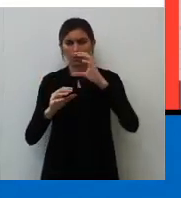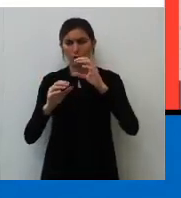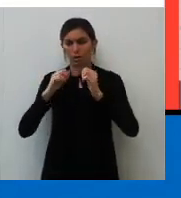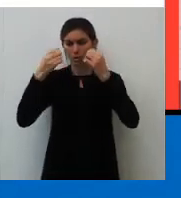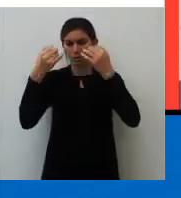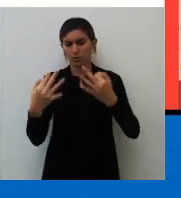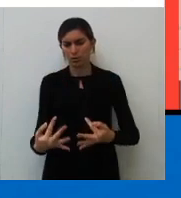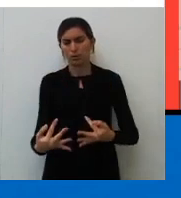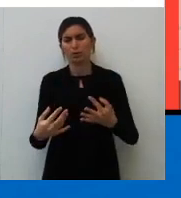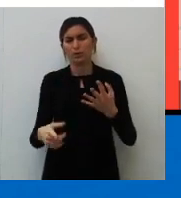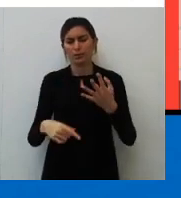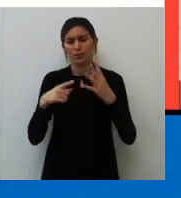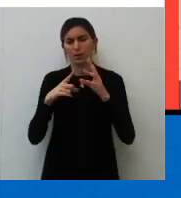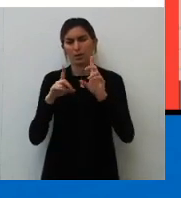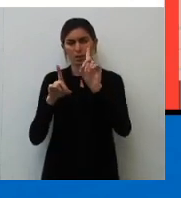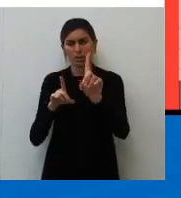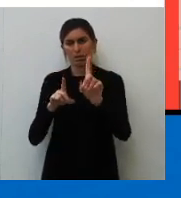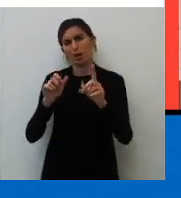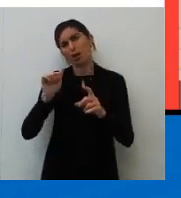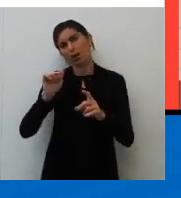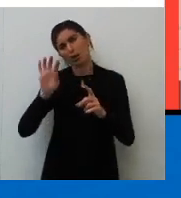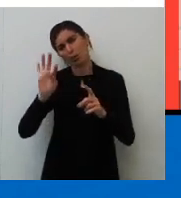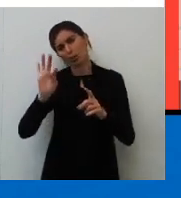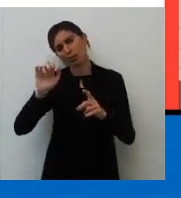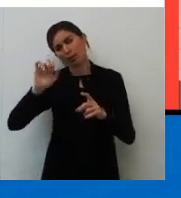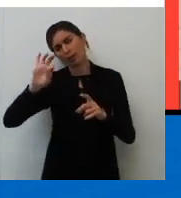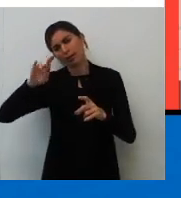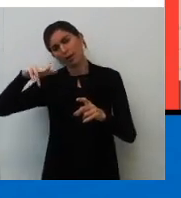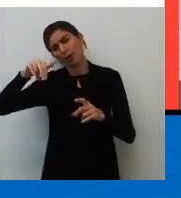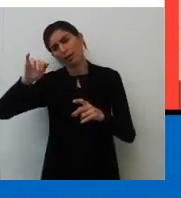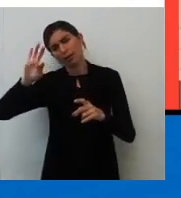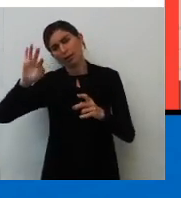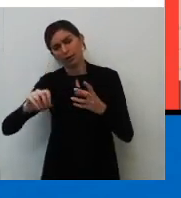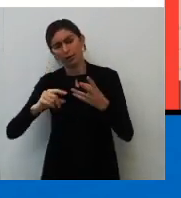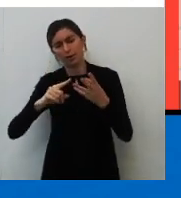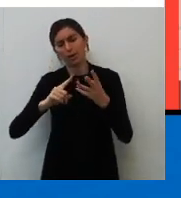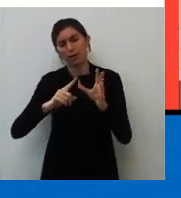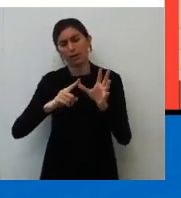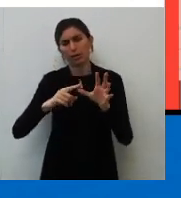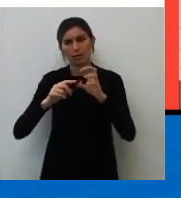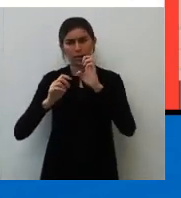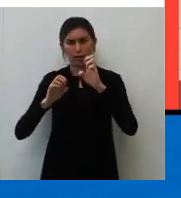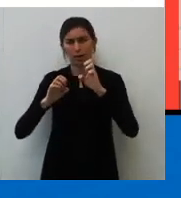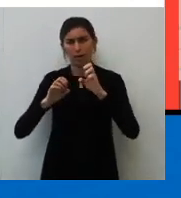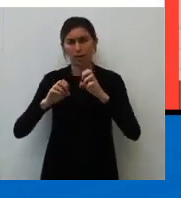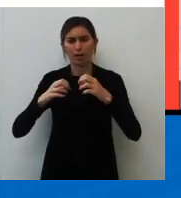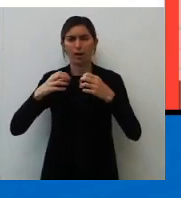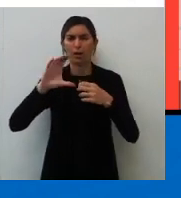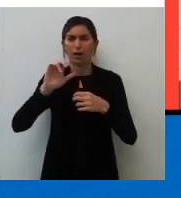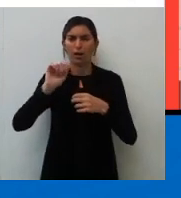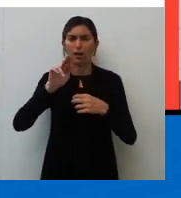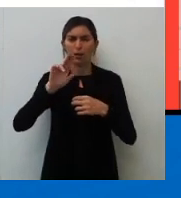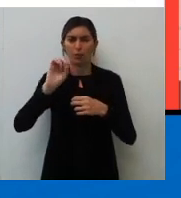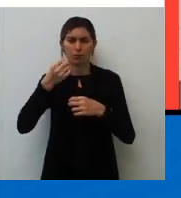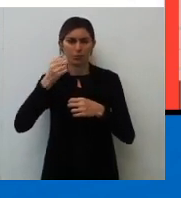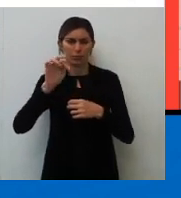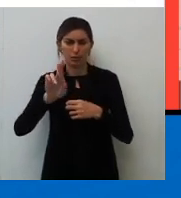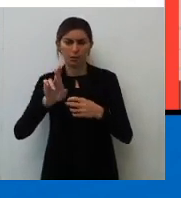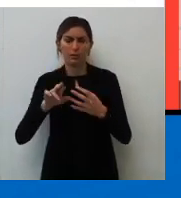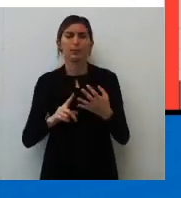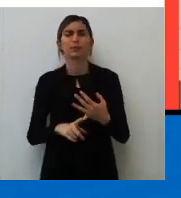explicativa, letra D, alternativa, letra E, causal. Essa tá de graça, né? Olha, ainda tem tempo sobrando.